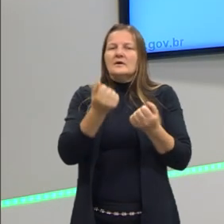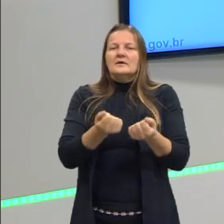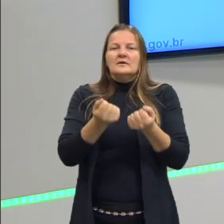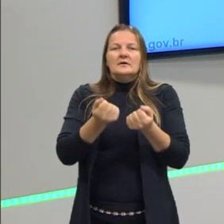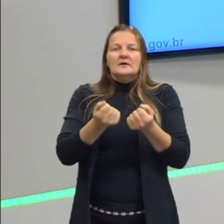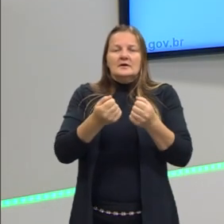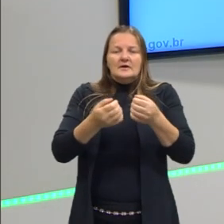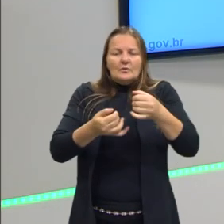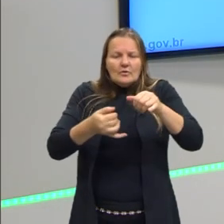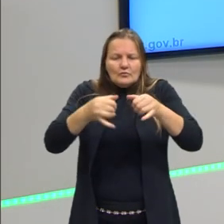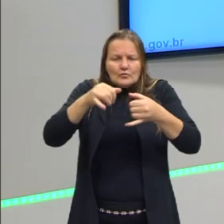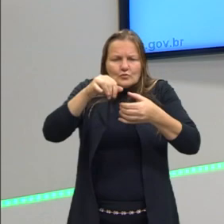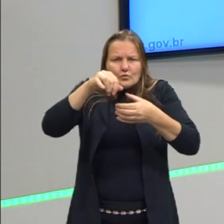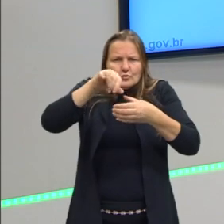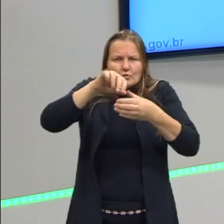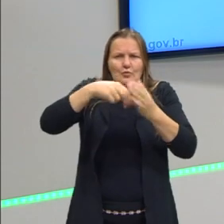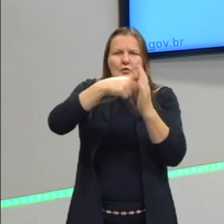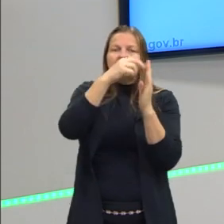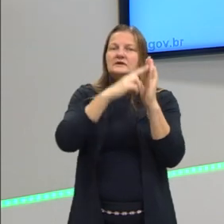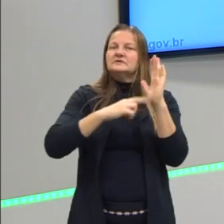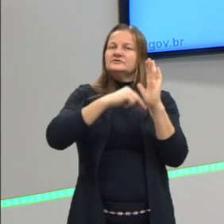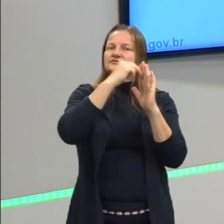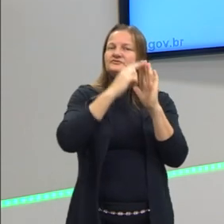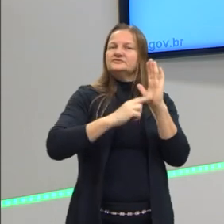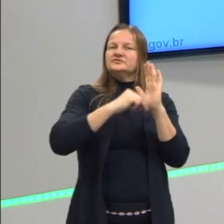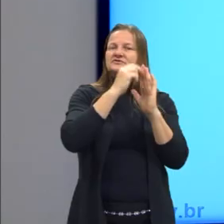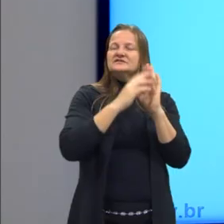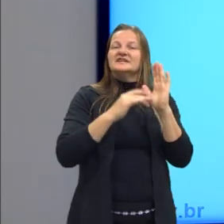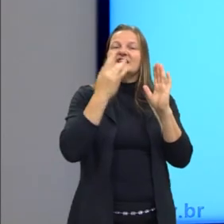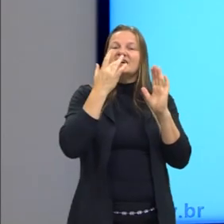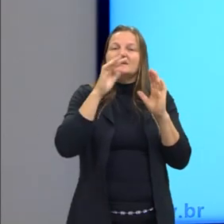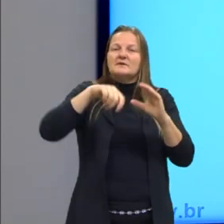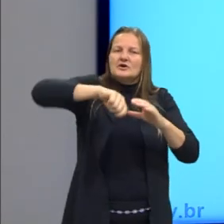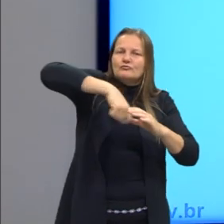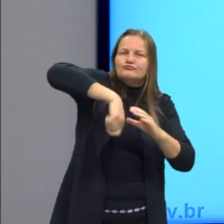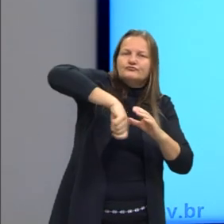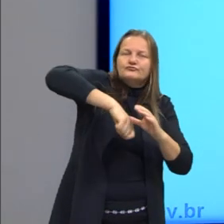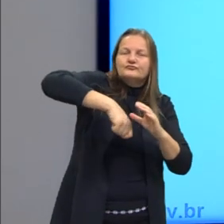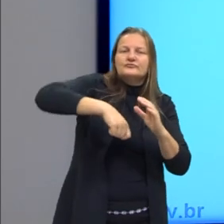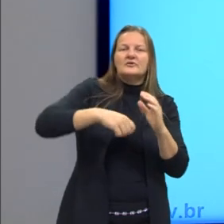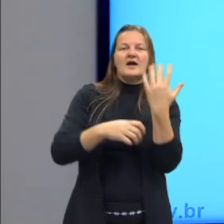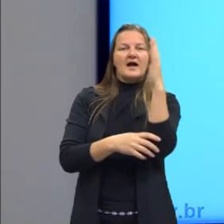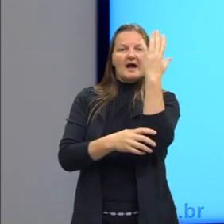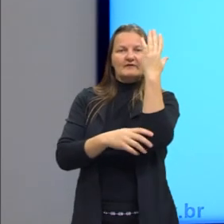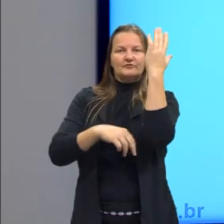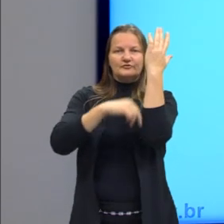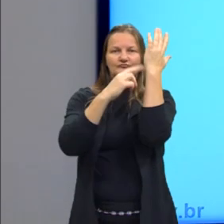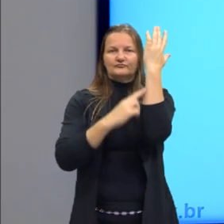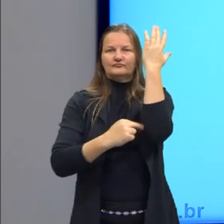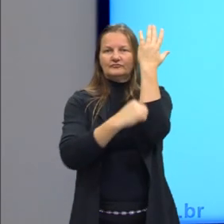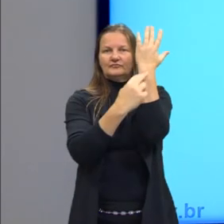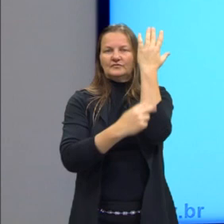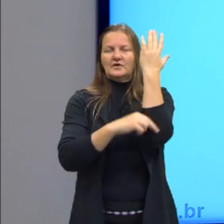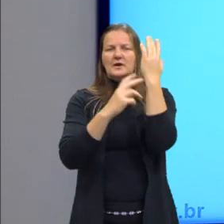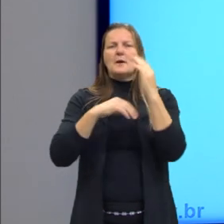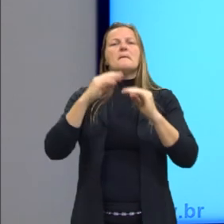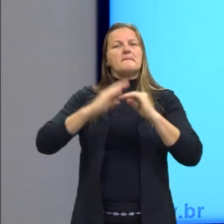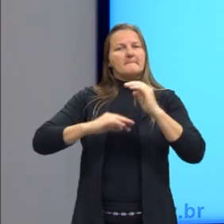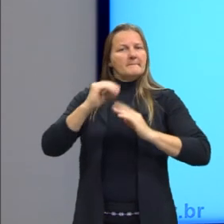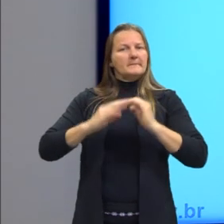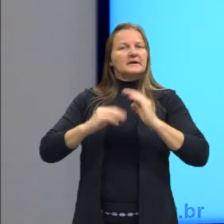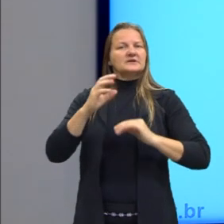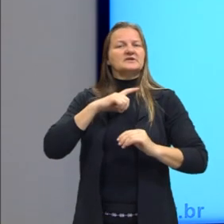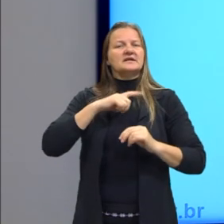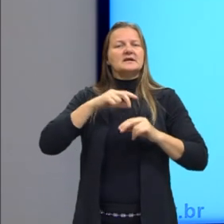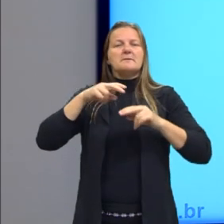uma tinta de baixo custo, dá uma tonalidade branca aos troncos de árvores. Essa é uma prática muito comum